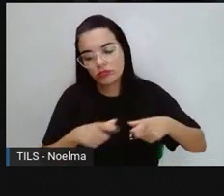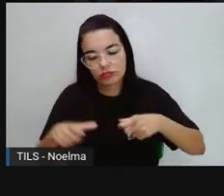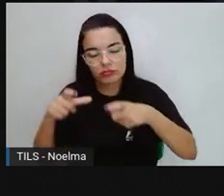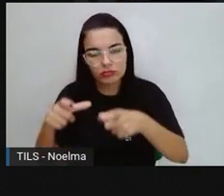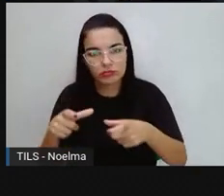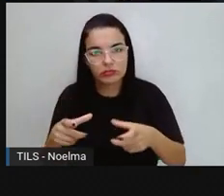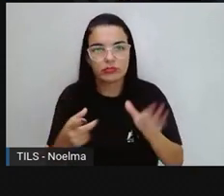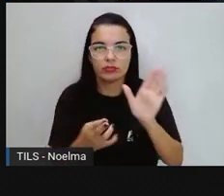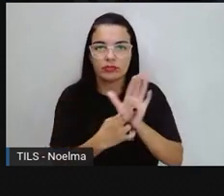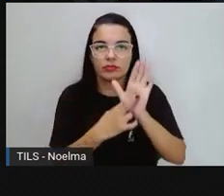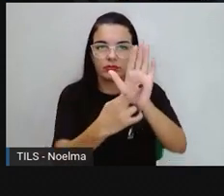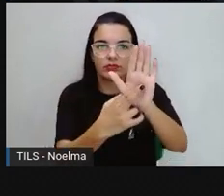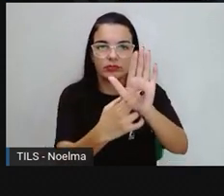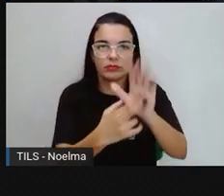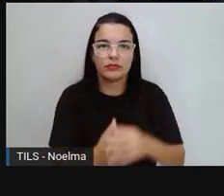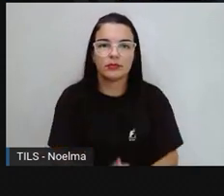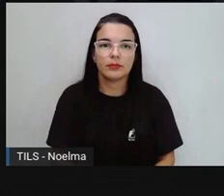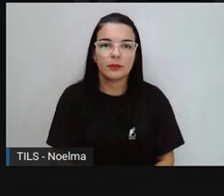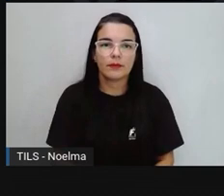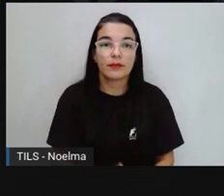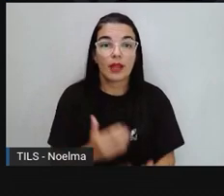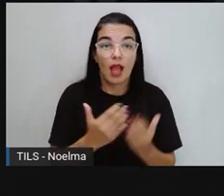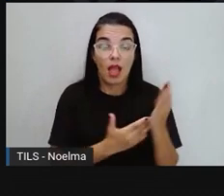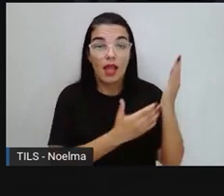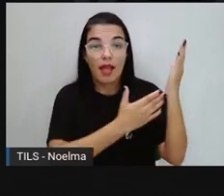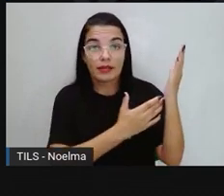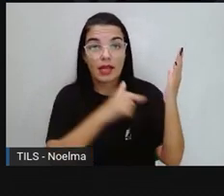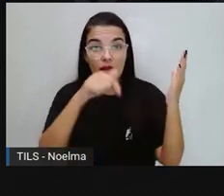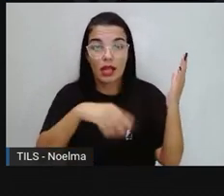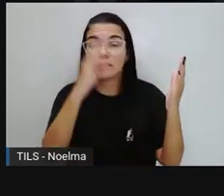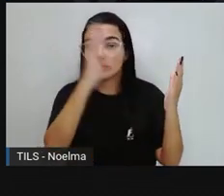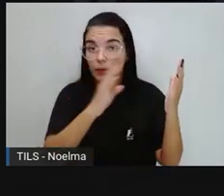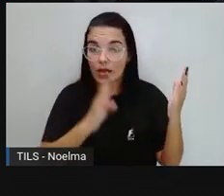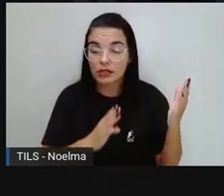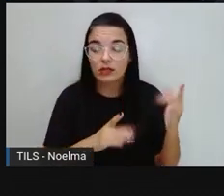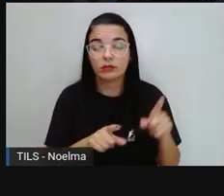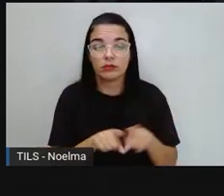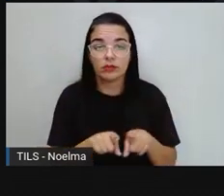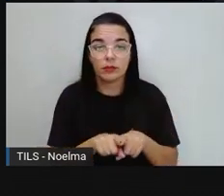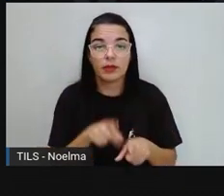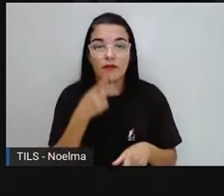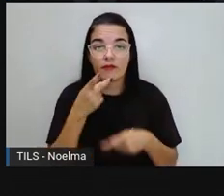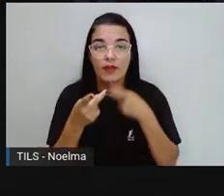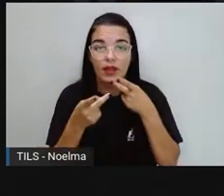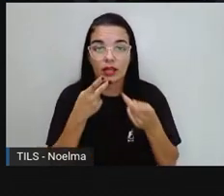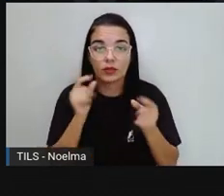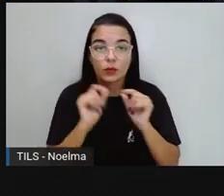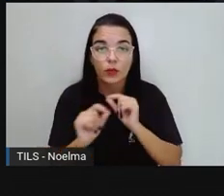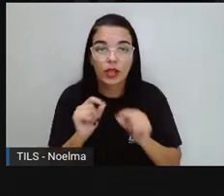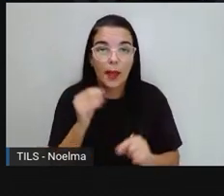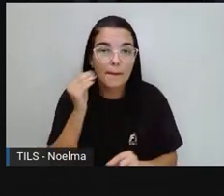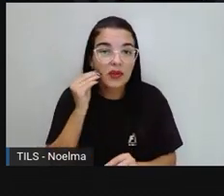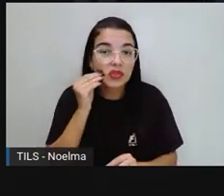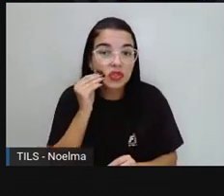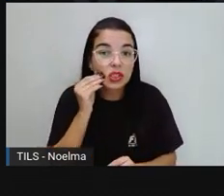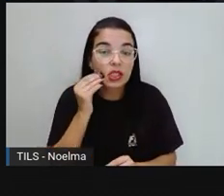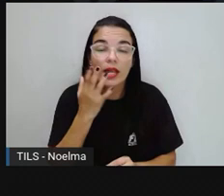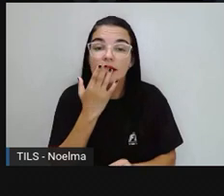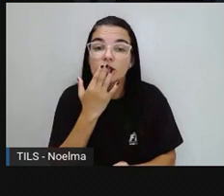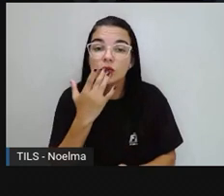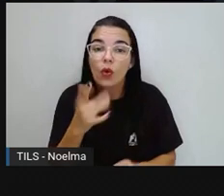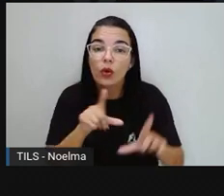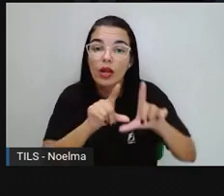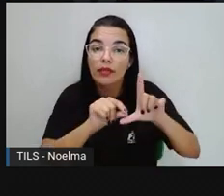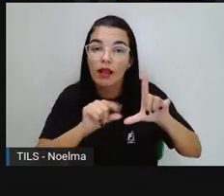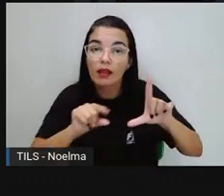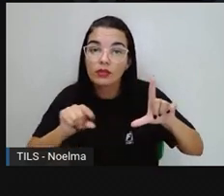está sendo representado. esse aí é um mapa histórico do Brasil, falando, né, mostrando através das cores, da